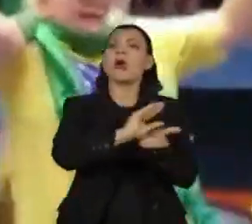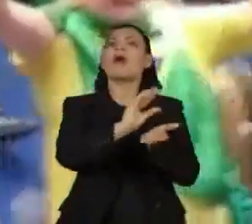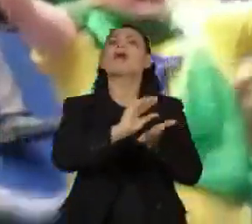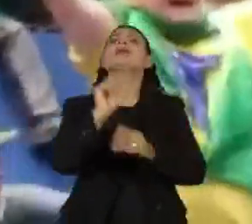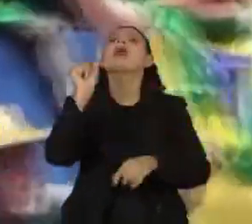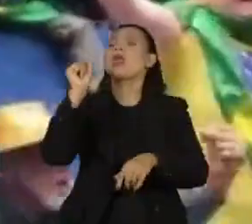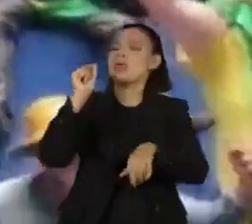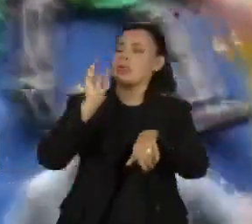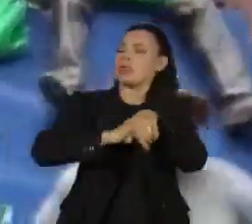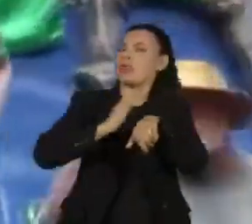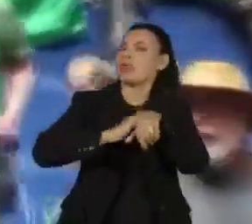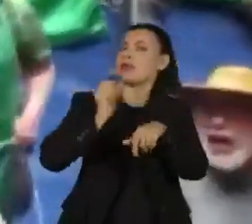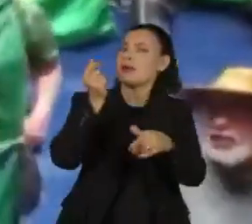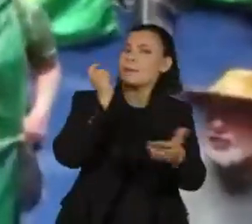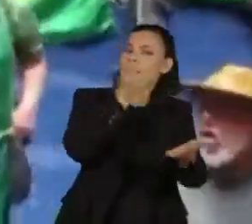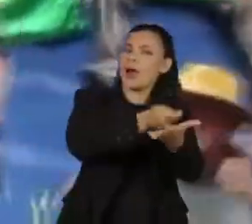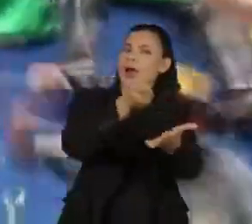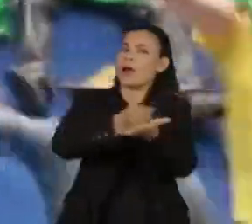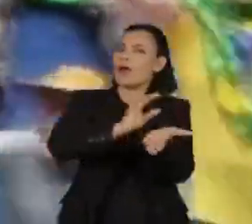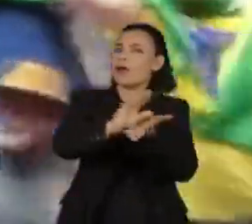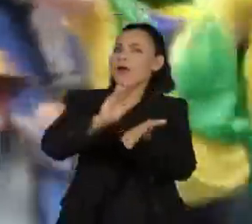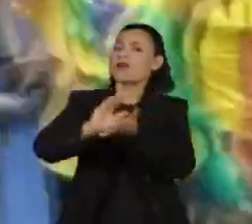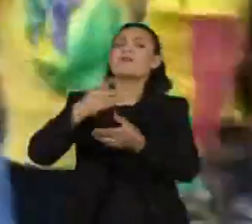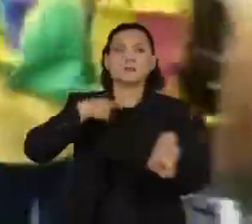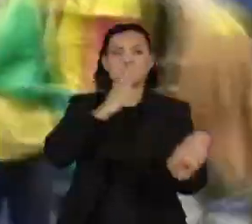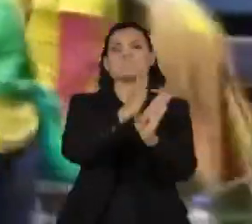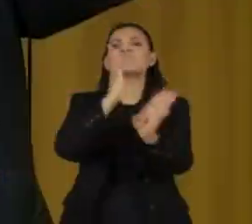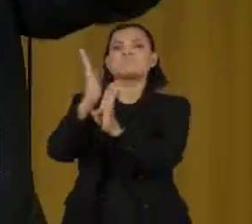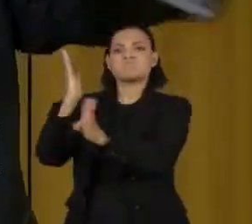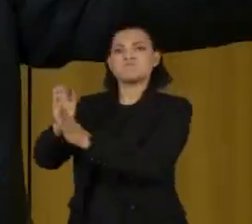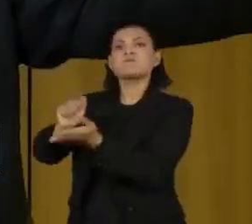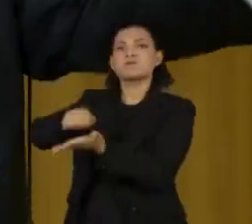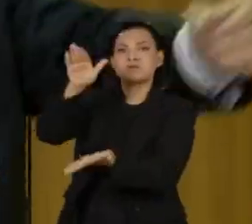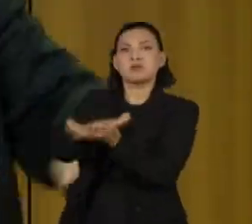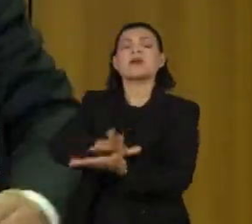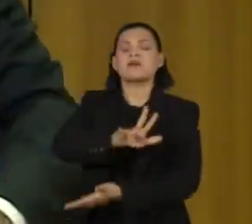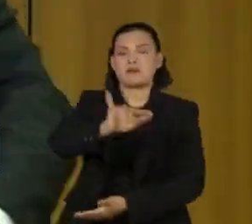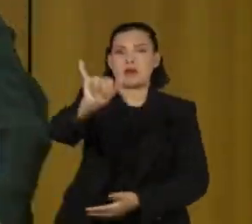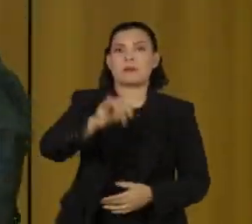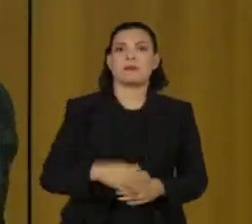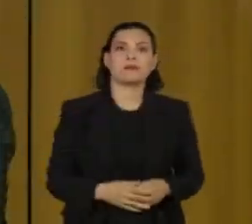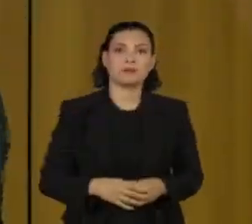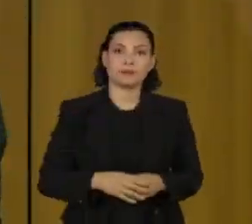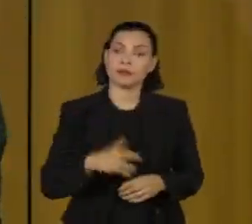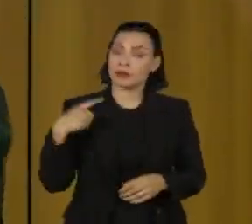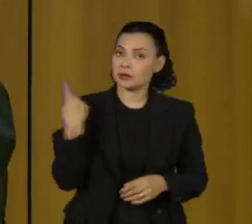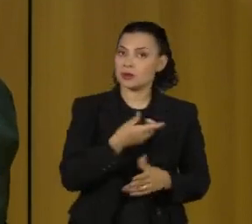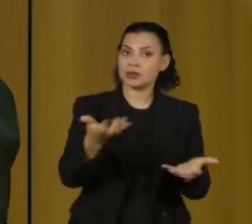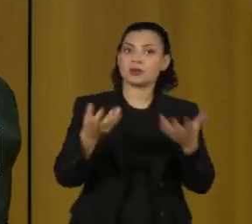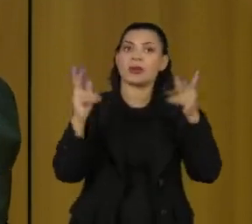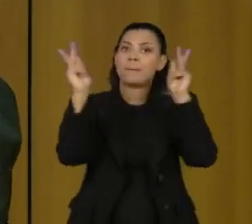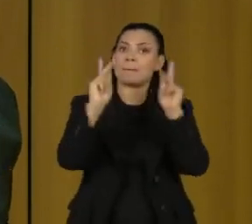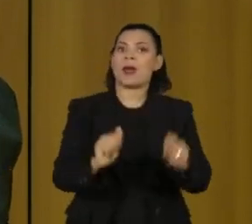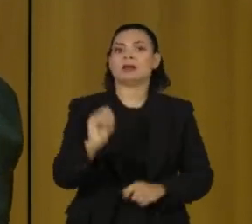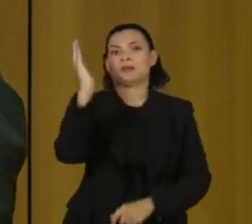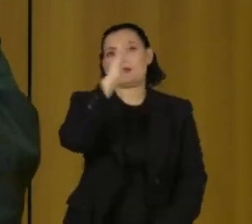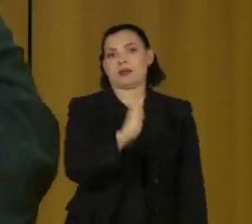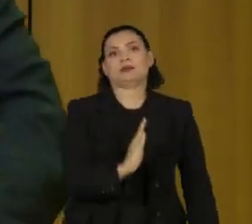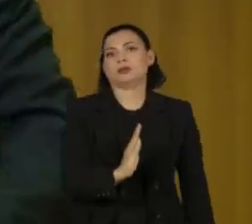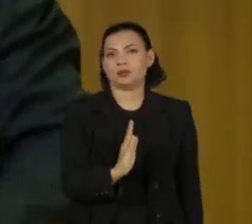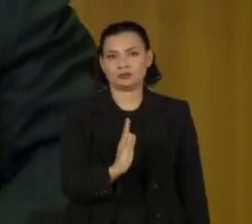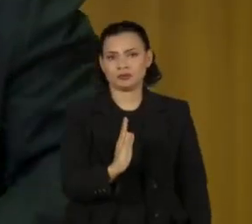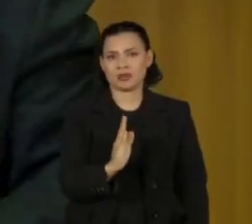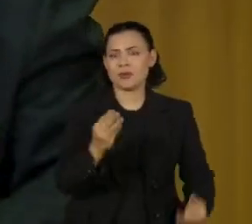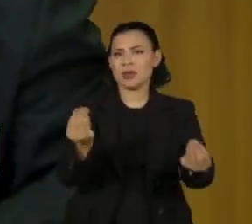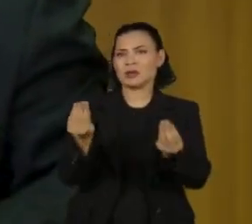atos terroristas também vão ser identificados e punidos. Tudo o que nós queremos, a pacificação do país. Agora,